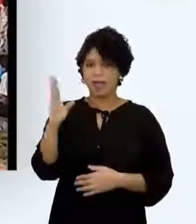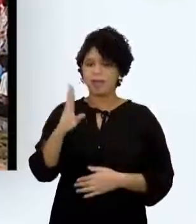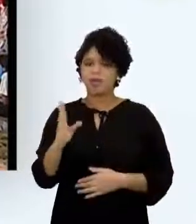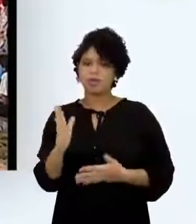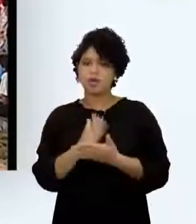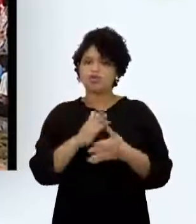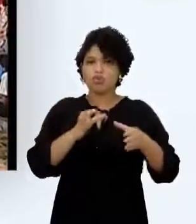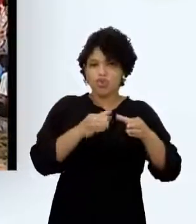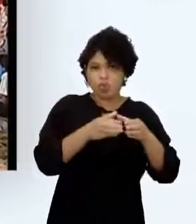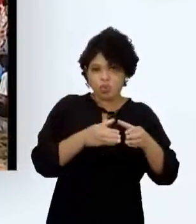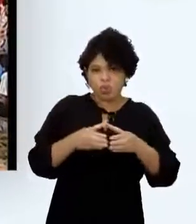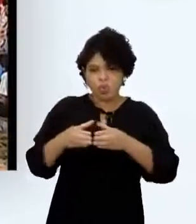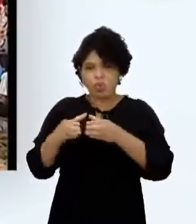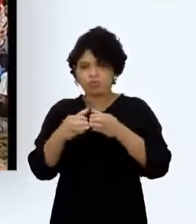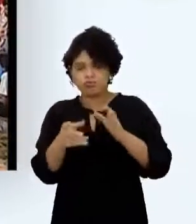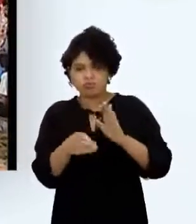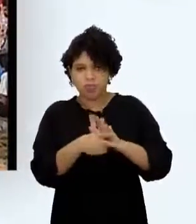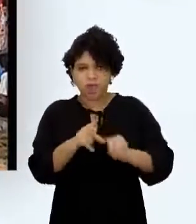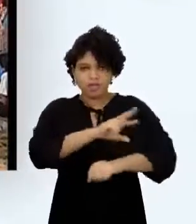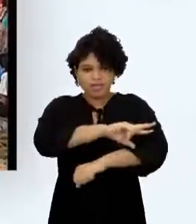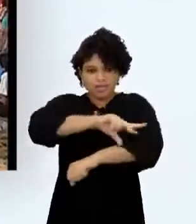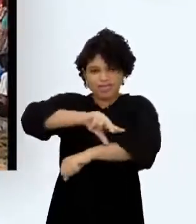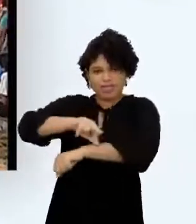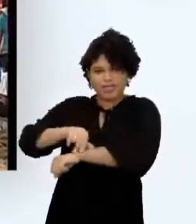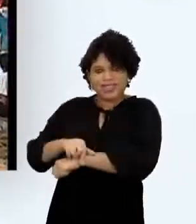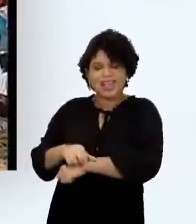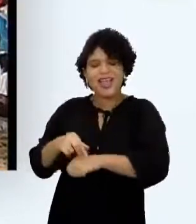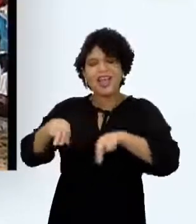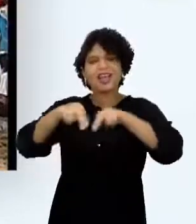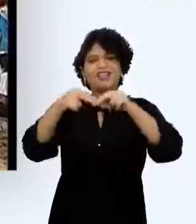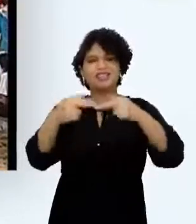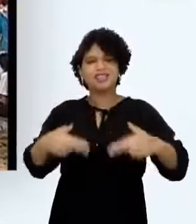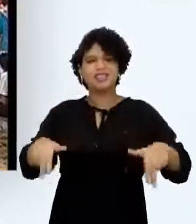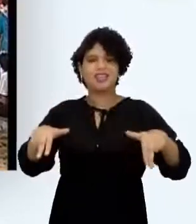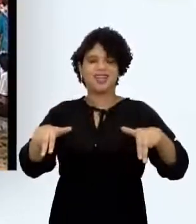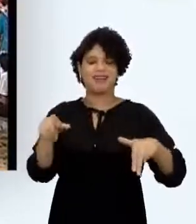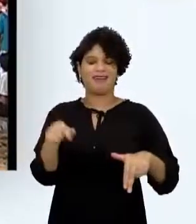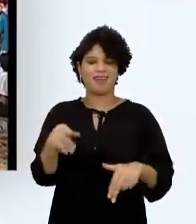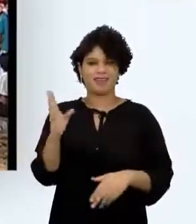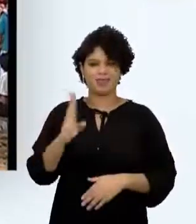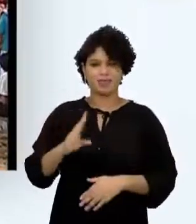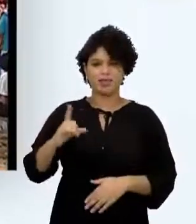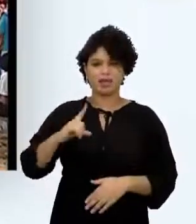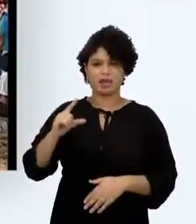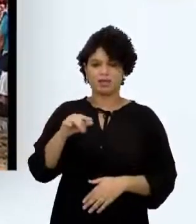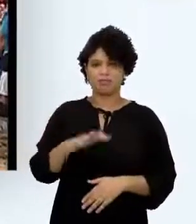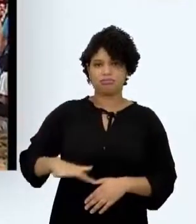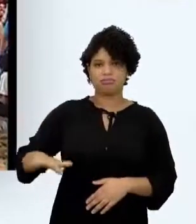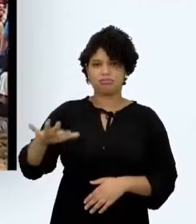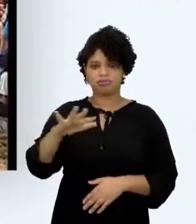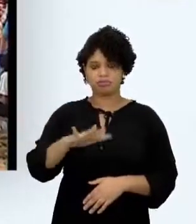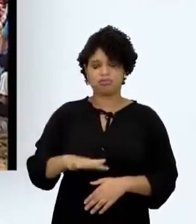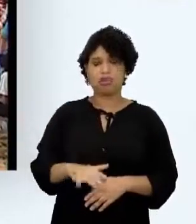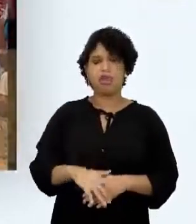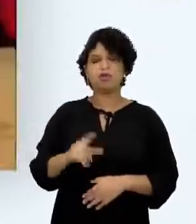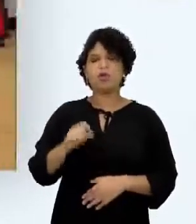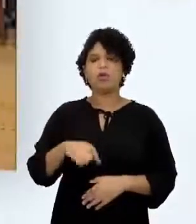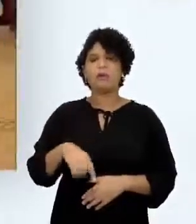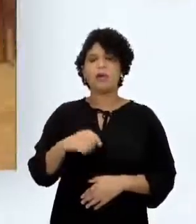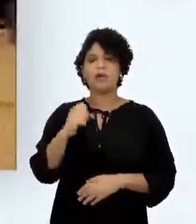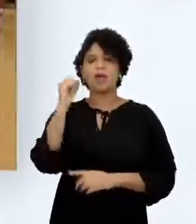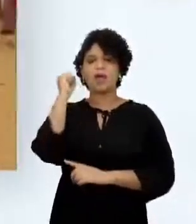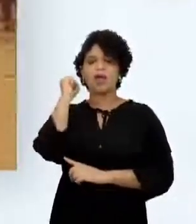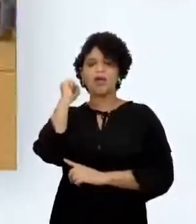algumas etnias brasileiras Tiveram seus momentos de glória aqui na Arena Verde Neste domingo, no arremesso de lança A competição estava